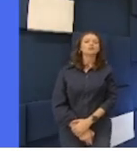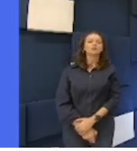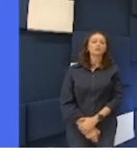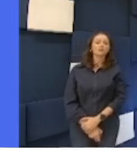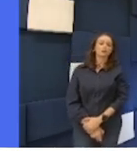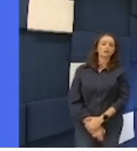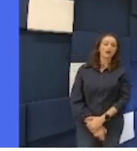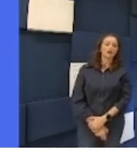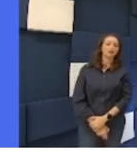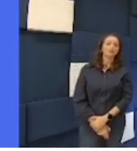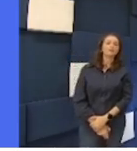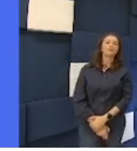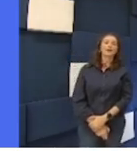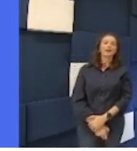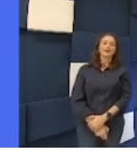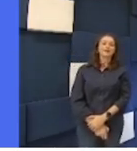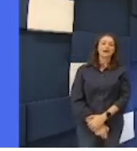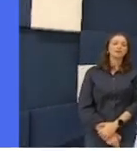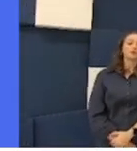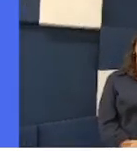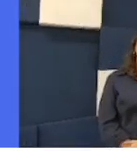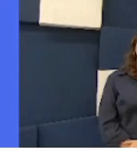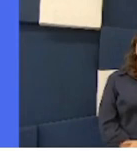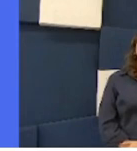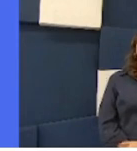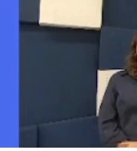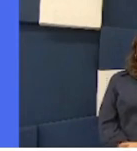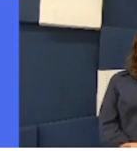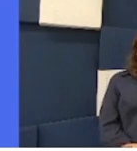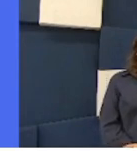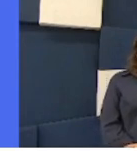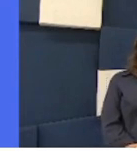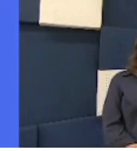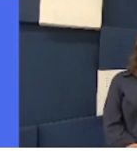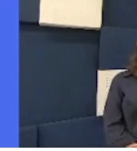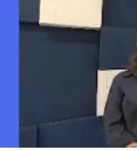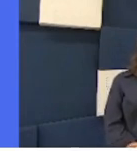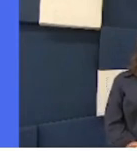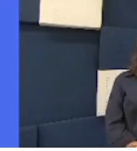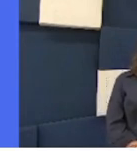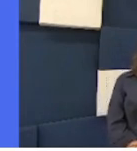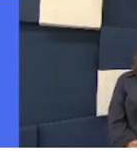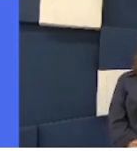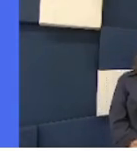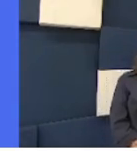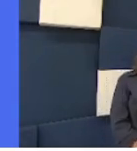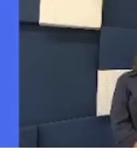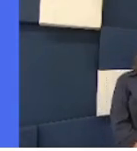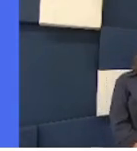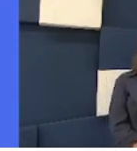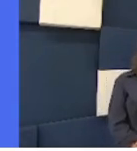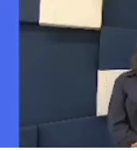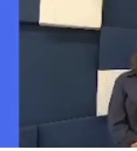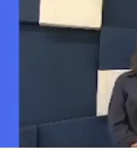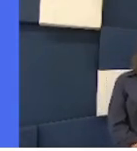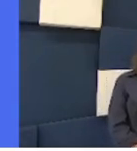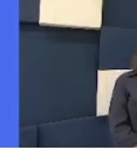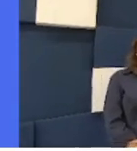O nosso projeto foi realizado em uma indústria vidreira de grande porte, no estado de São Paulo,